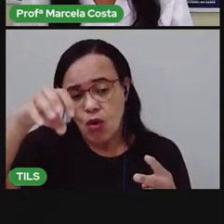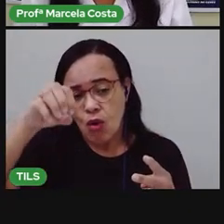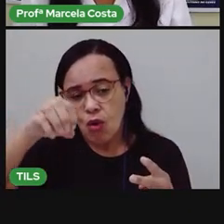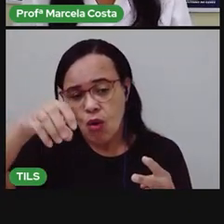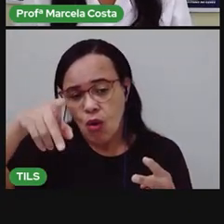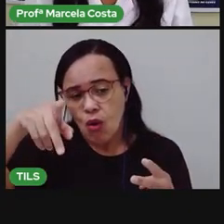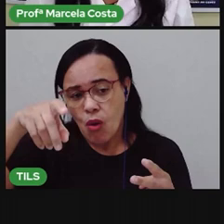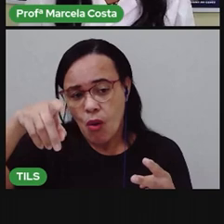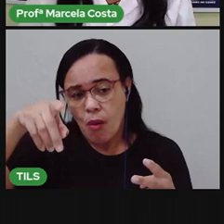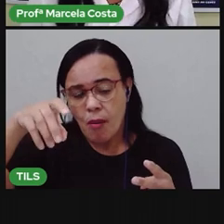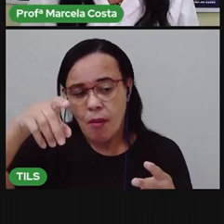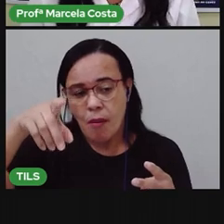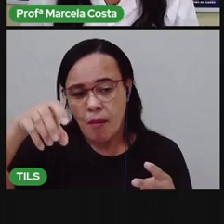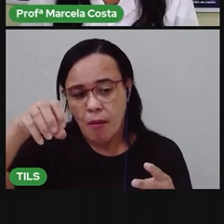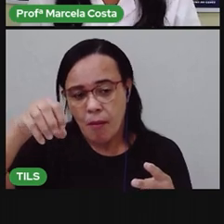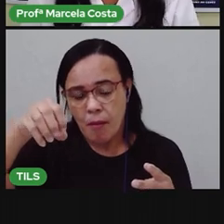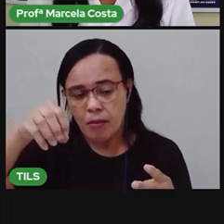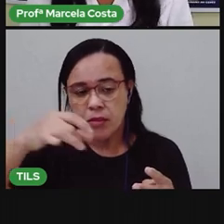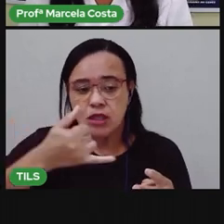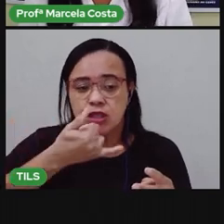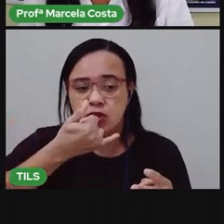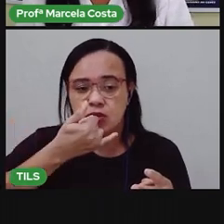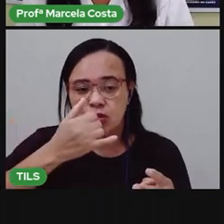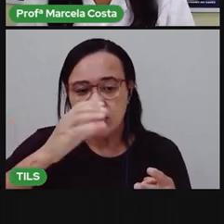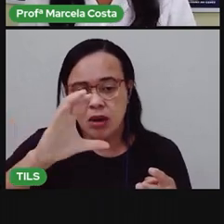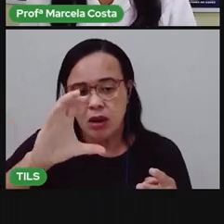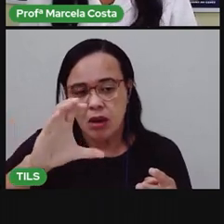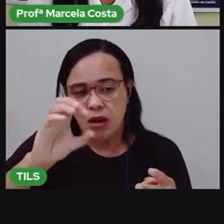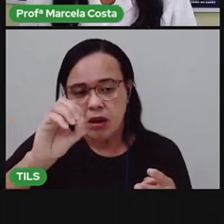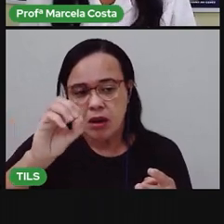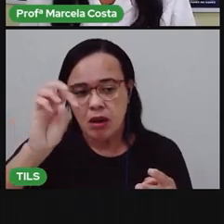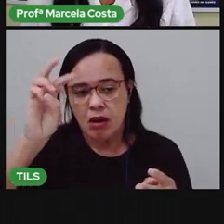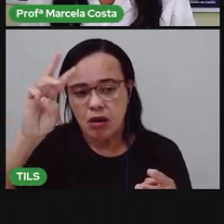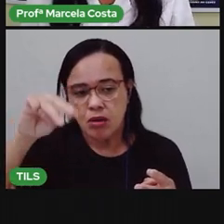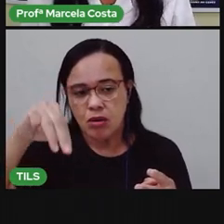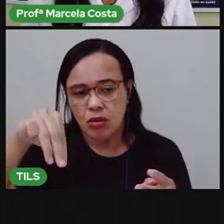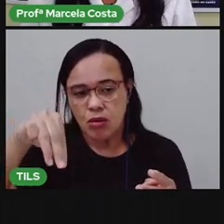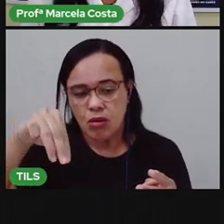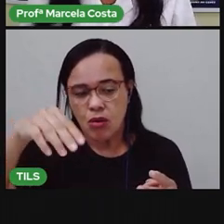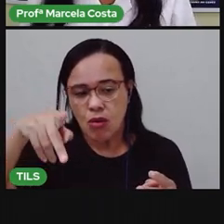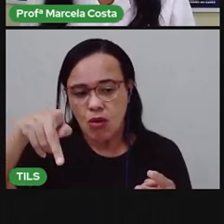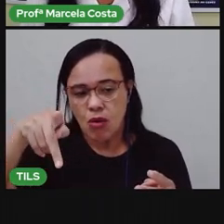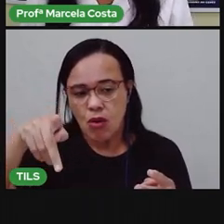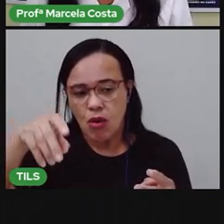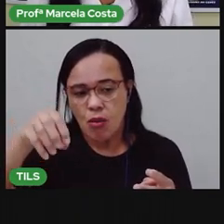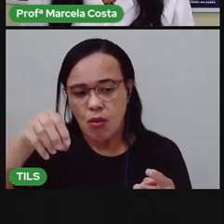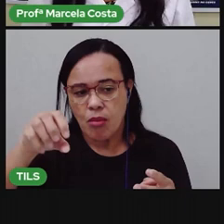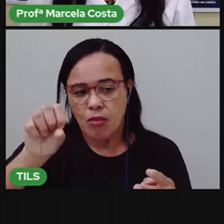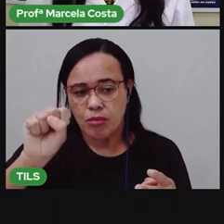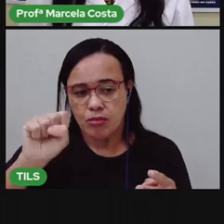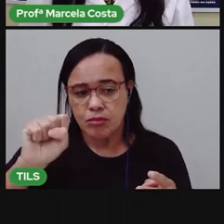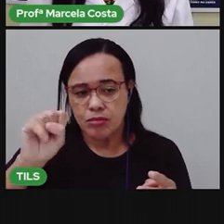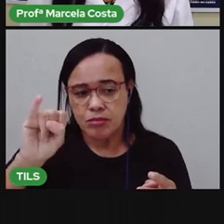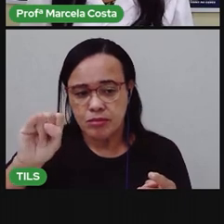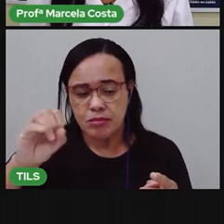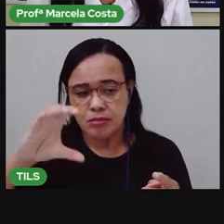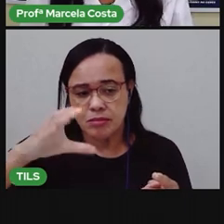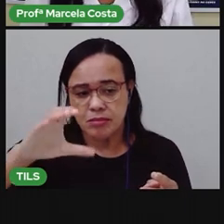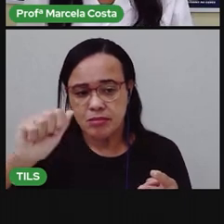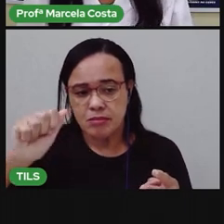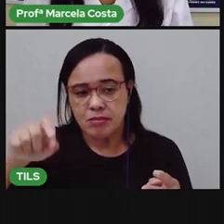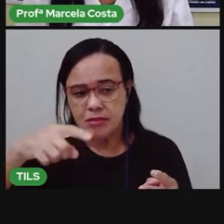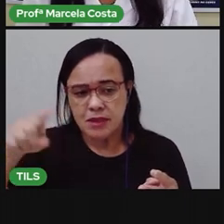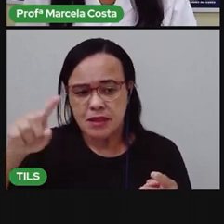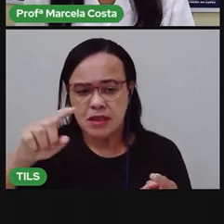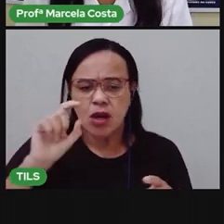ingredientes que foram utilizados para produzir aquele alimento, aquele produto, né? Que ingredientes